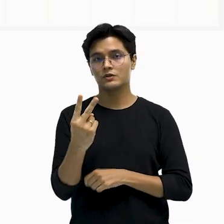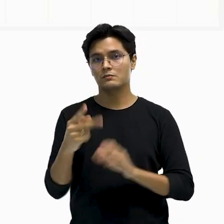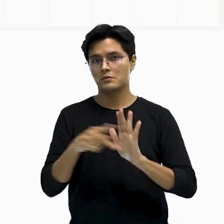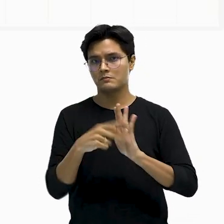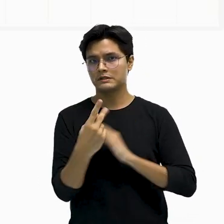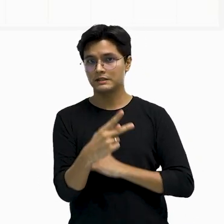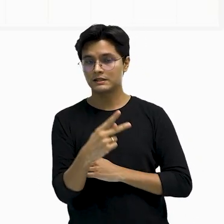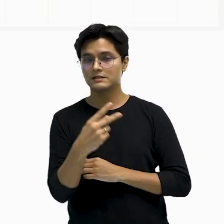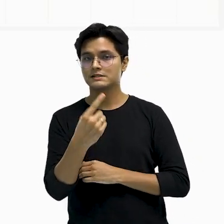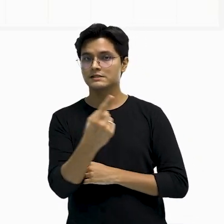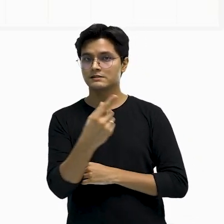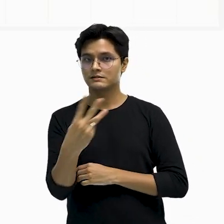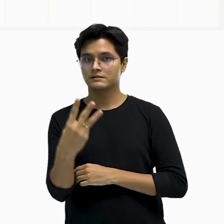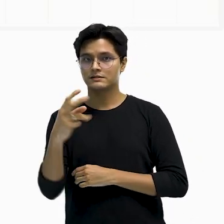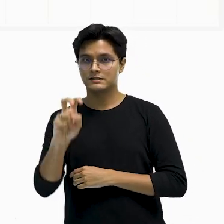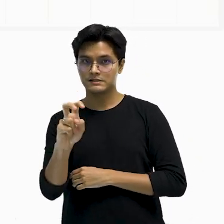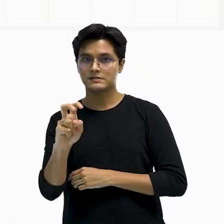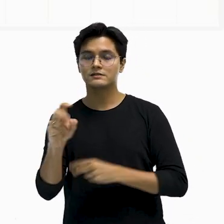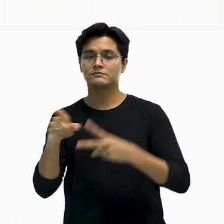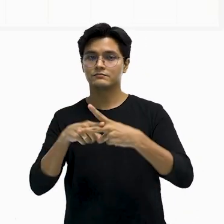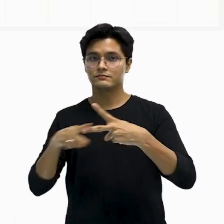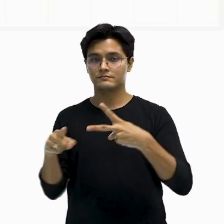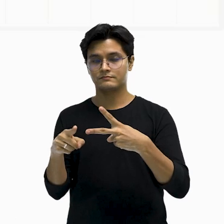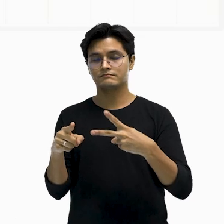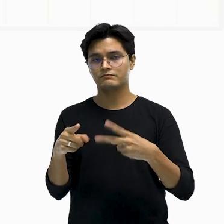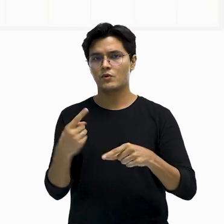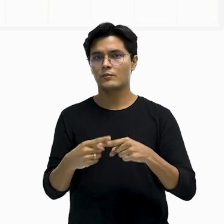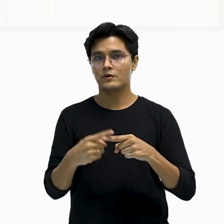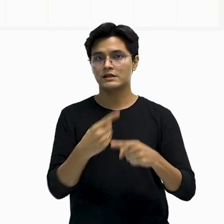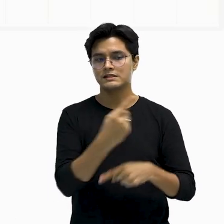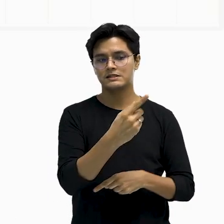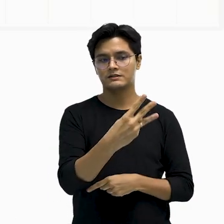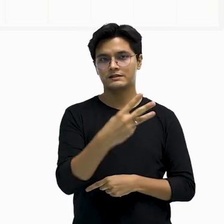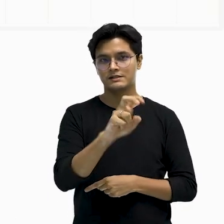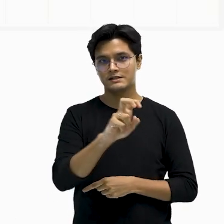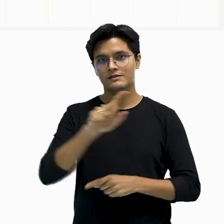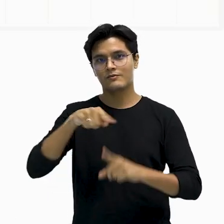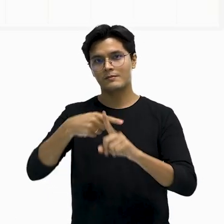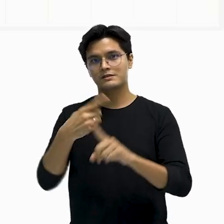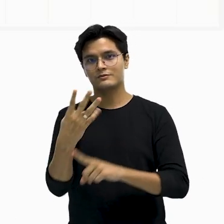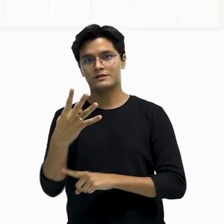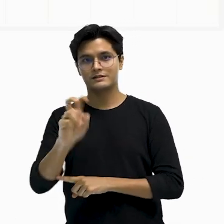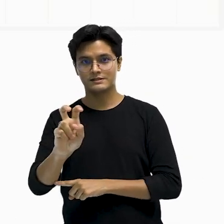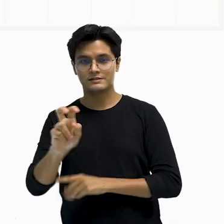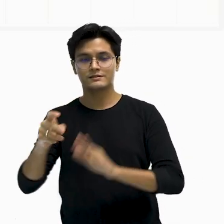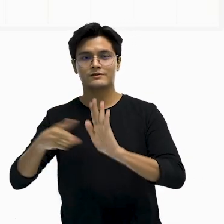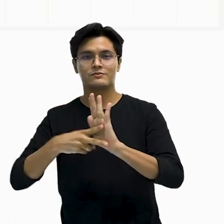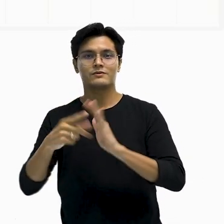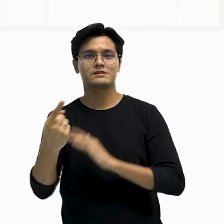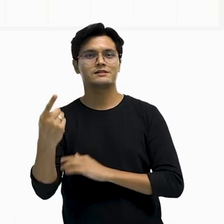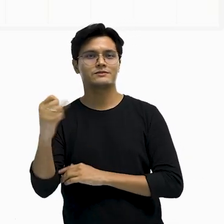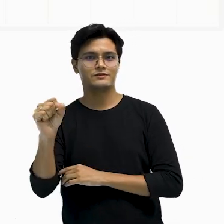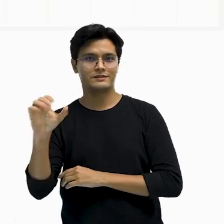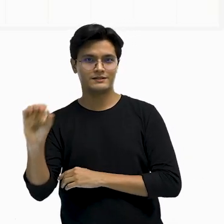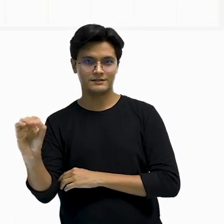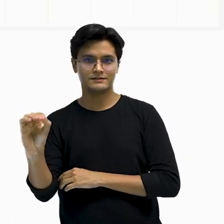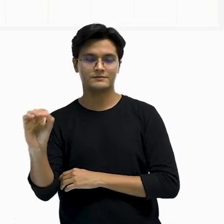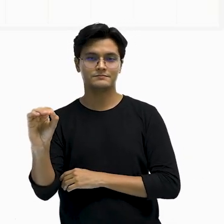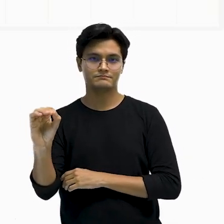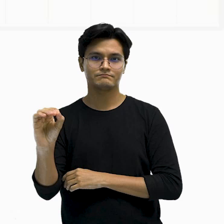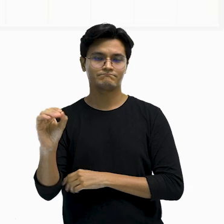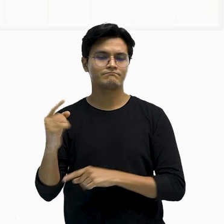graus. Já que, quando eu somar 135 mais 45, vai dar os 180 graus.